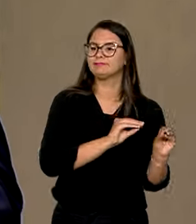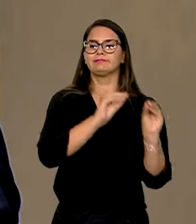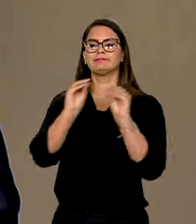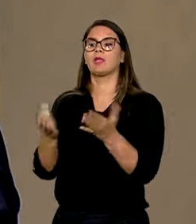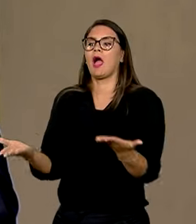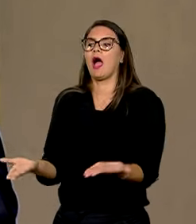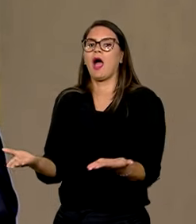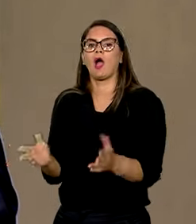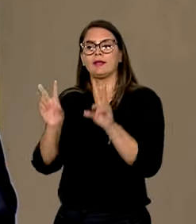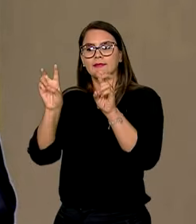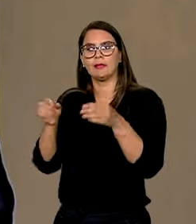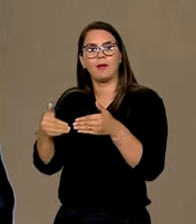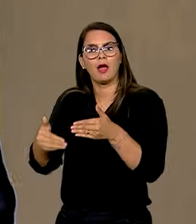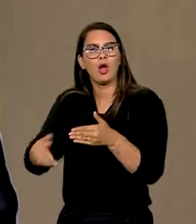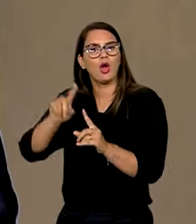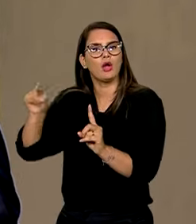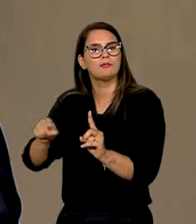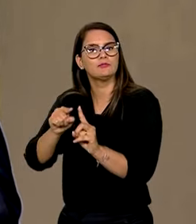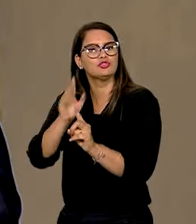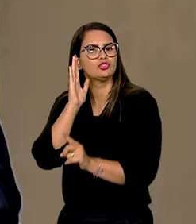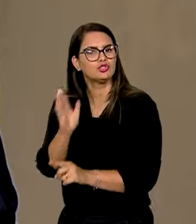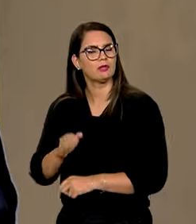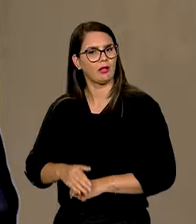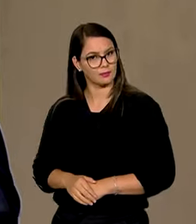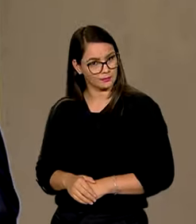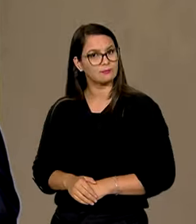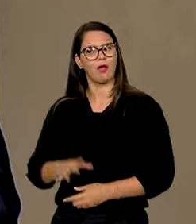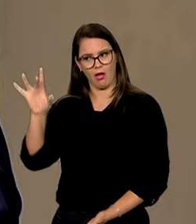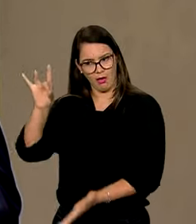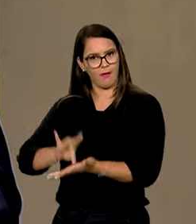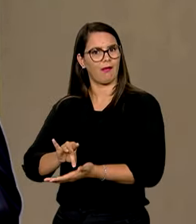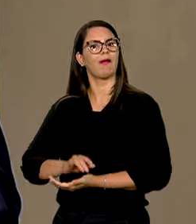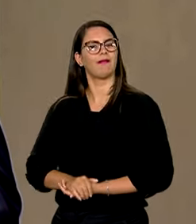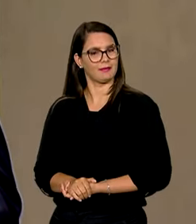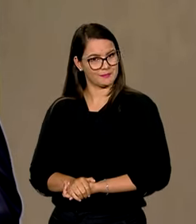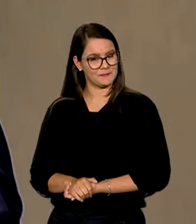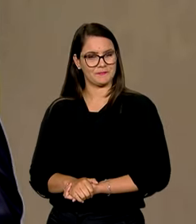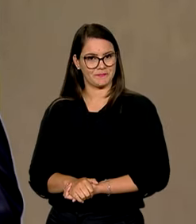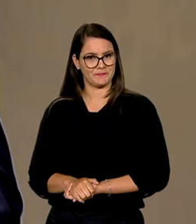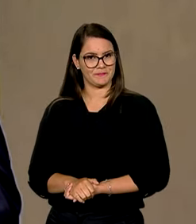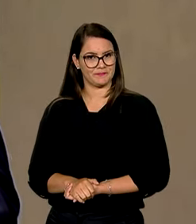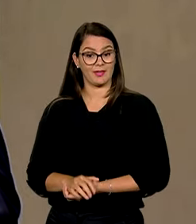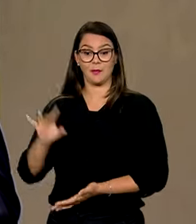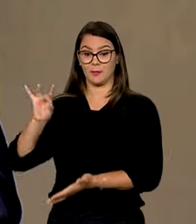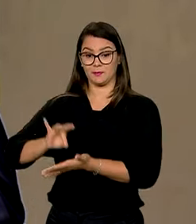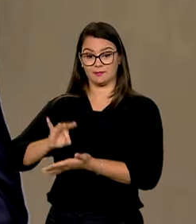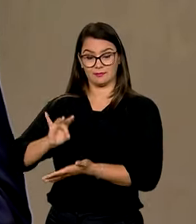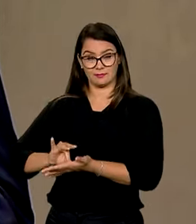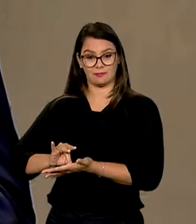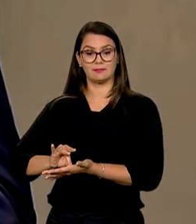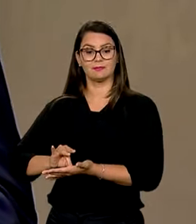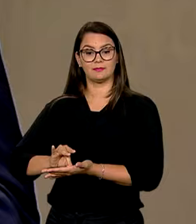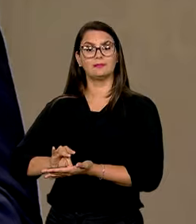tratando a partir de uma situação objetiva, de um caso concreto e de um caso concreto